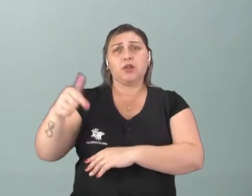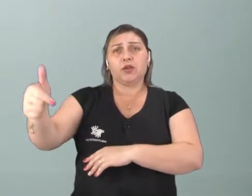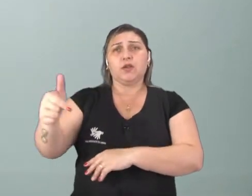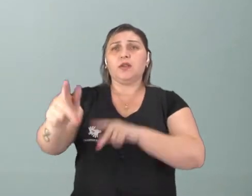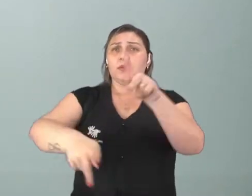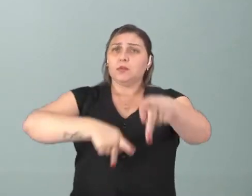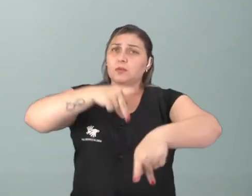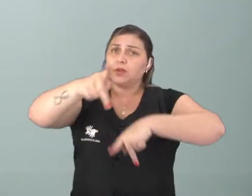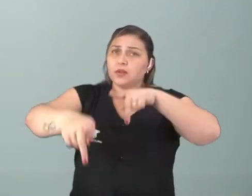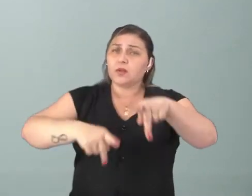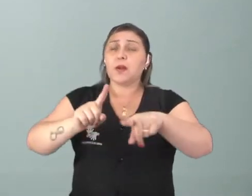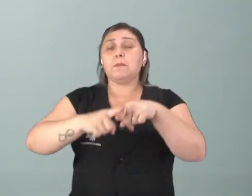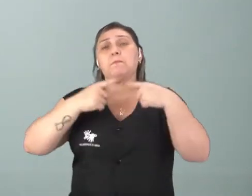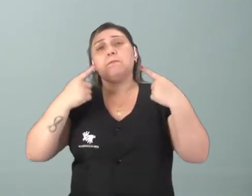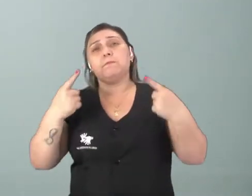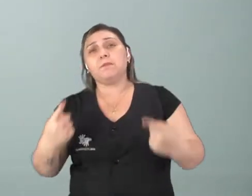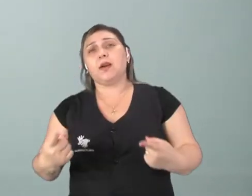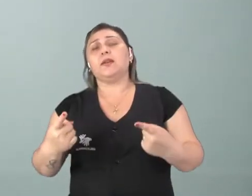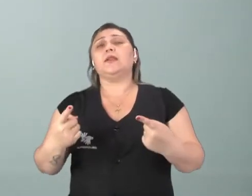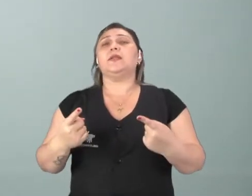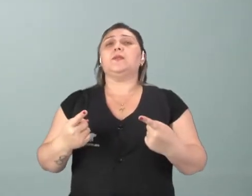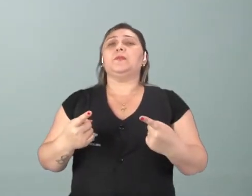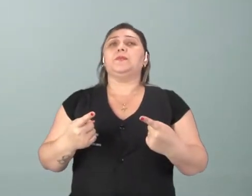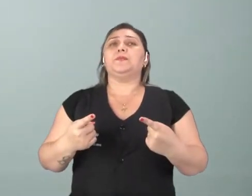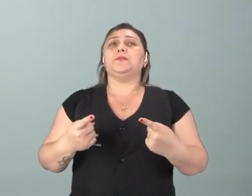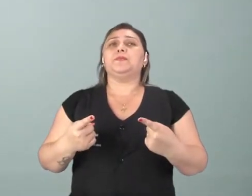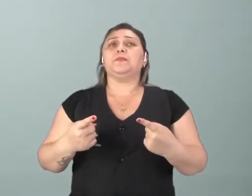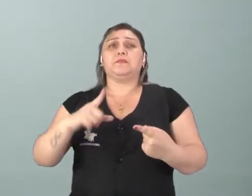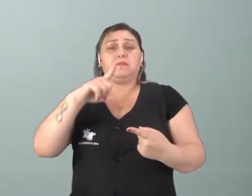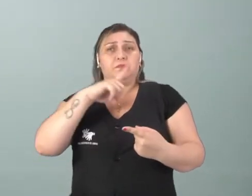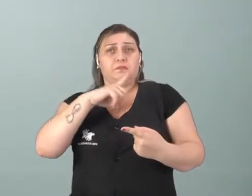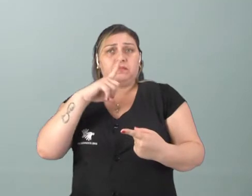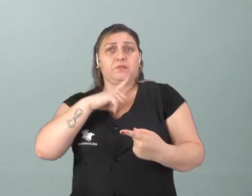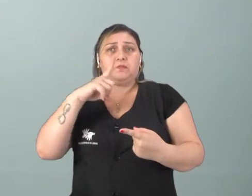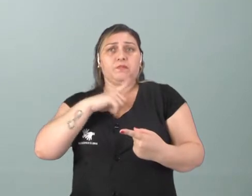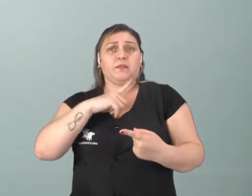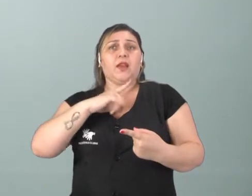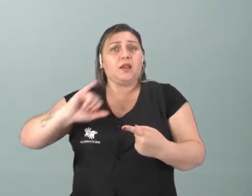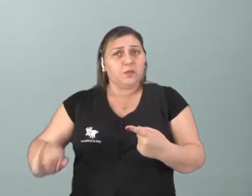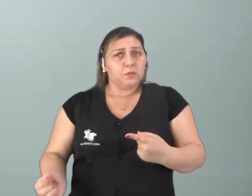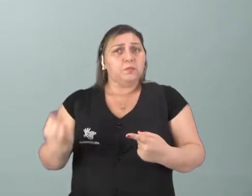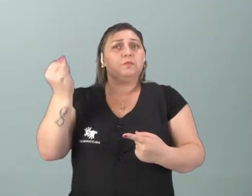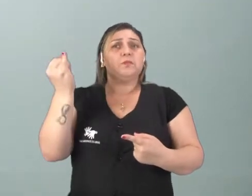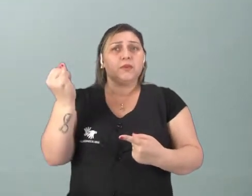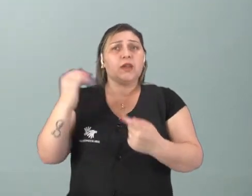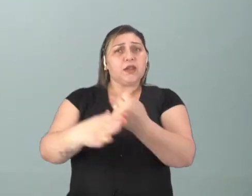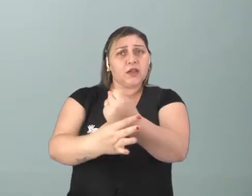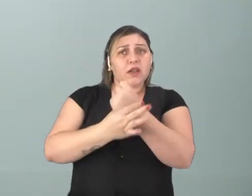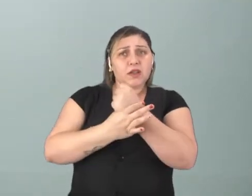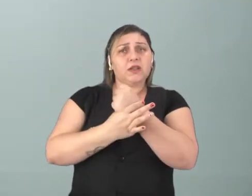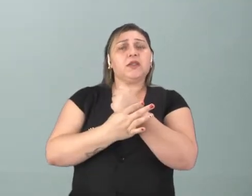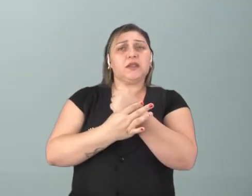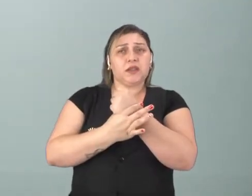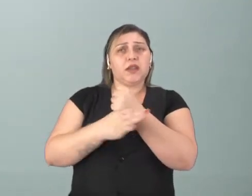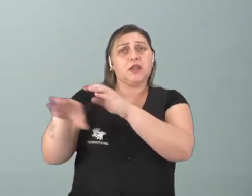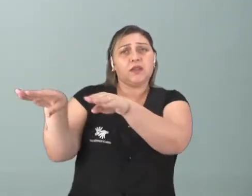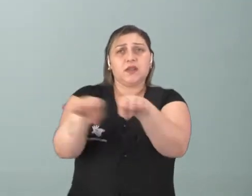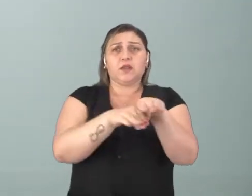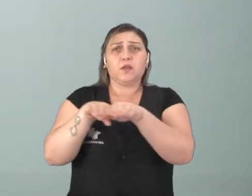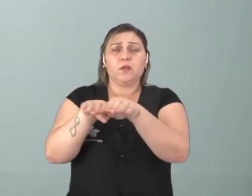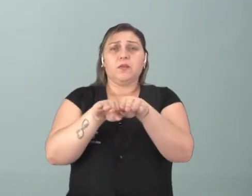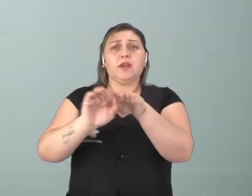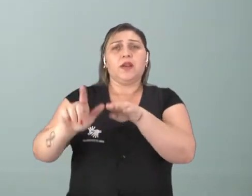populações, mas de uma questão de ter as suas oportunidades medidas igualmente